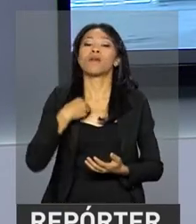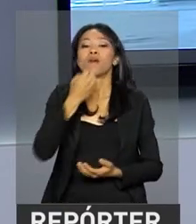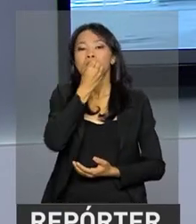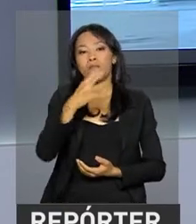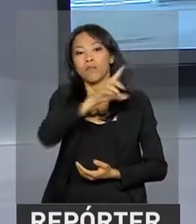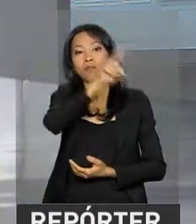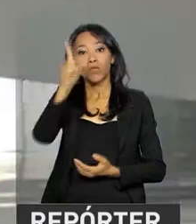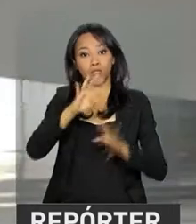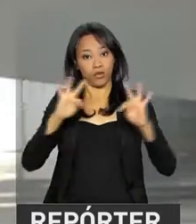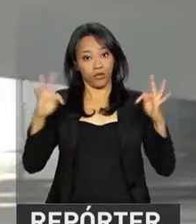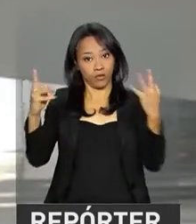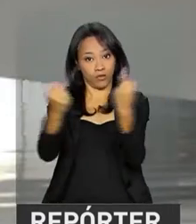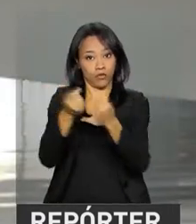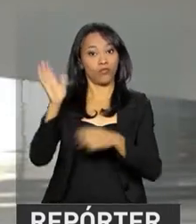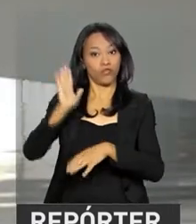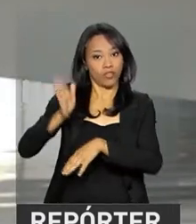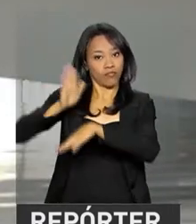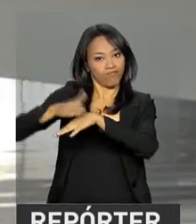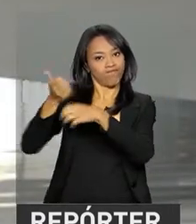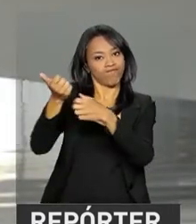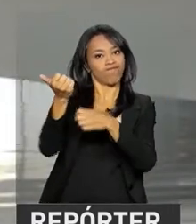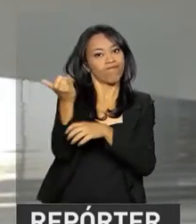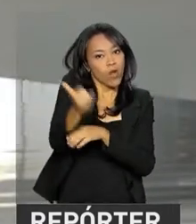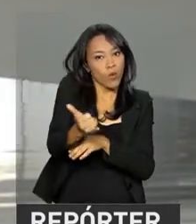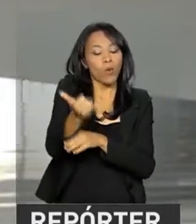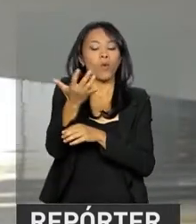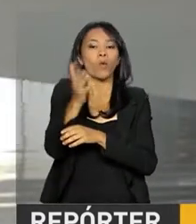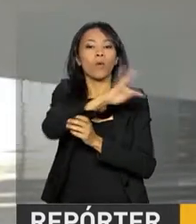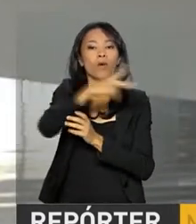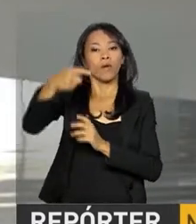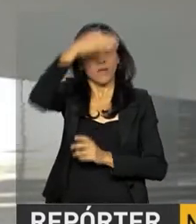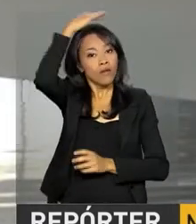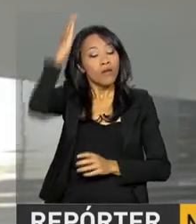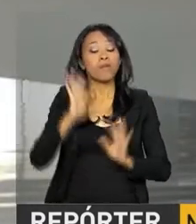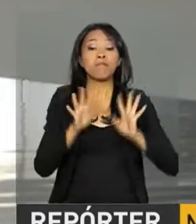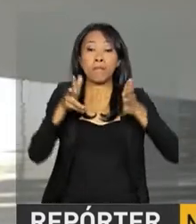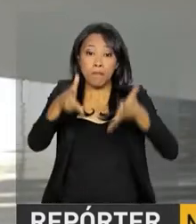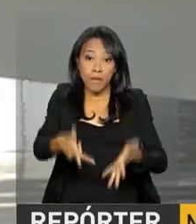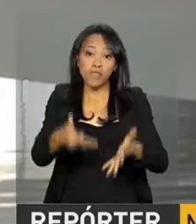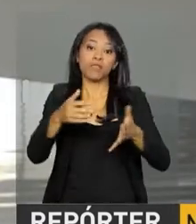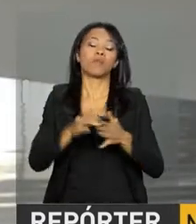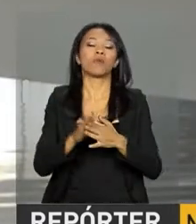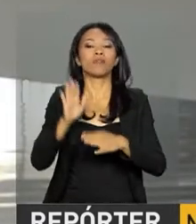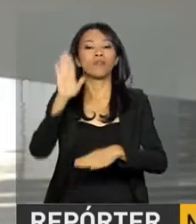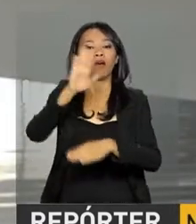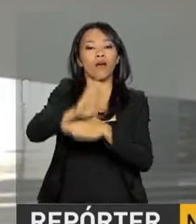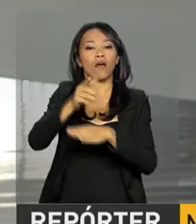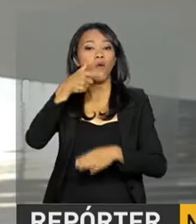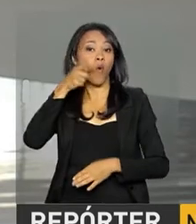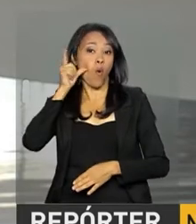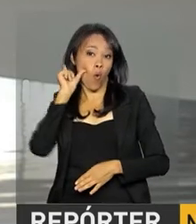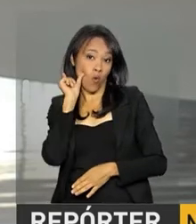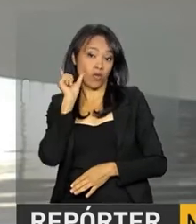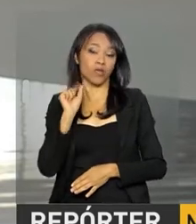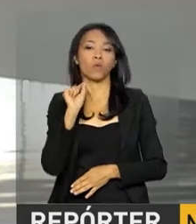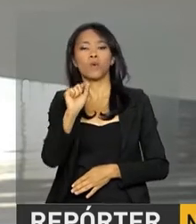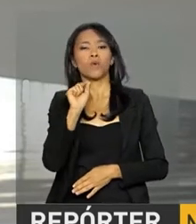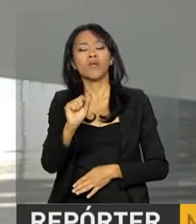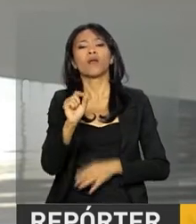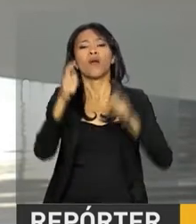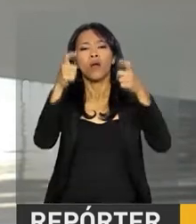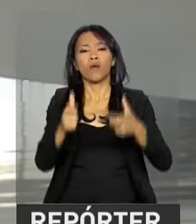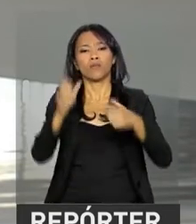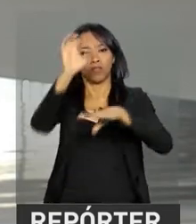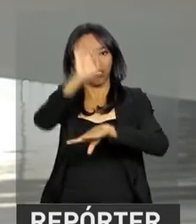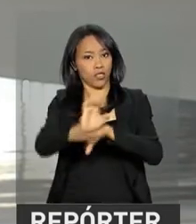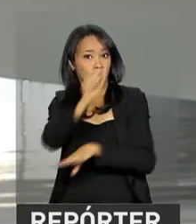Bom dia a todos. Como você disse, Leandro, o presidente Michel Temer participou na tarde de ontem da operação no Rio de